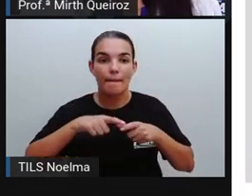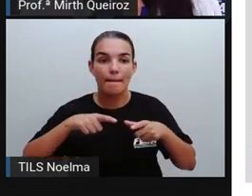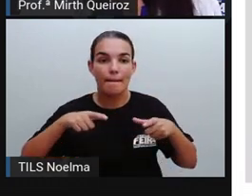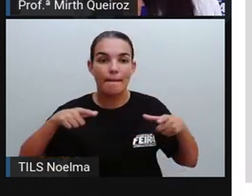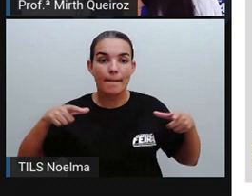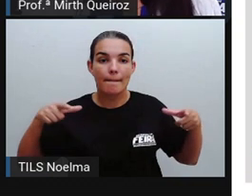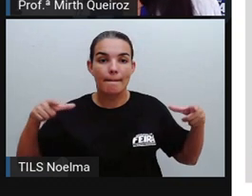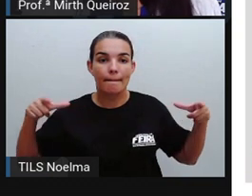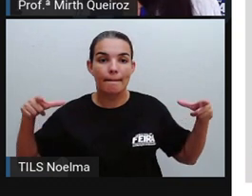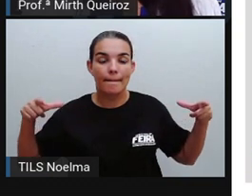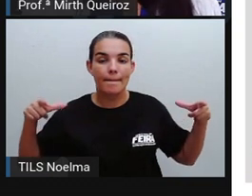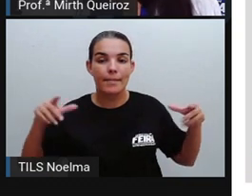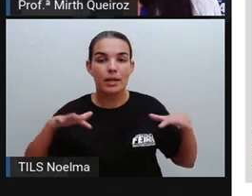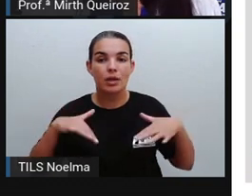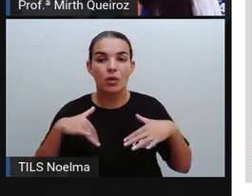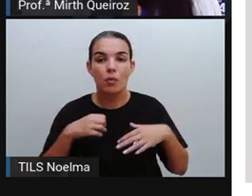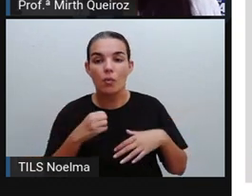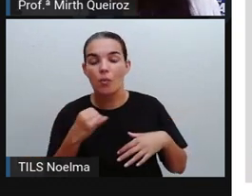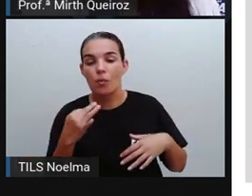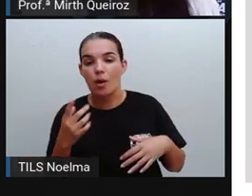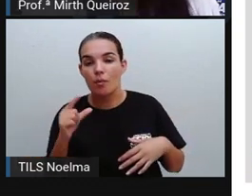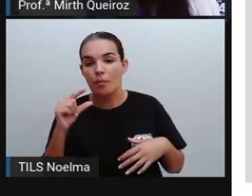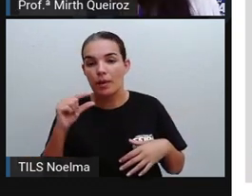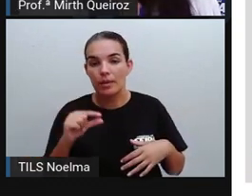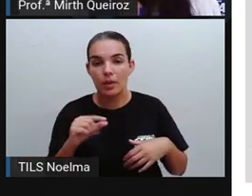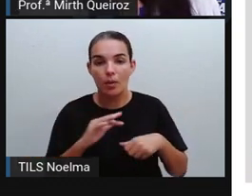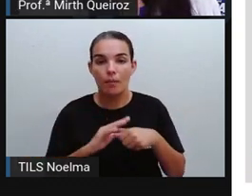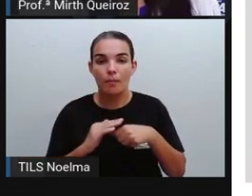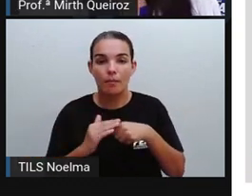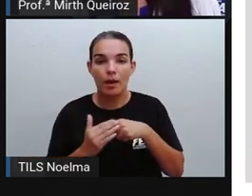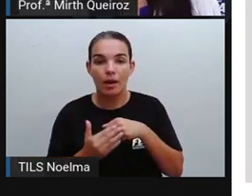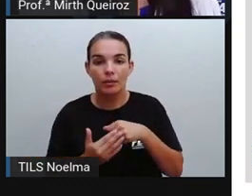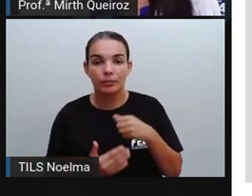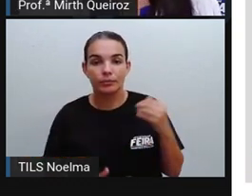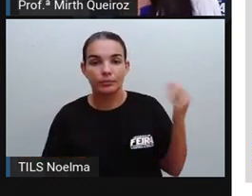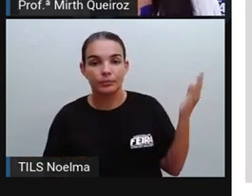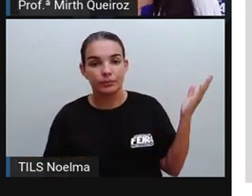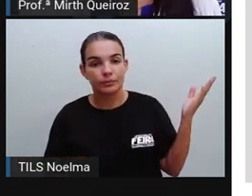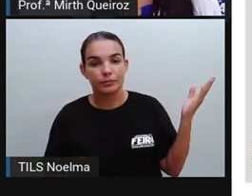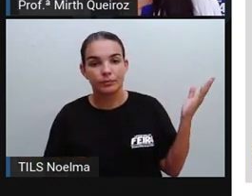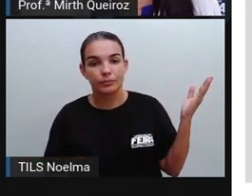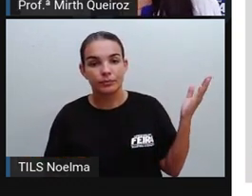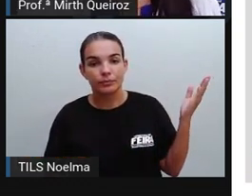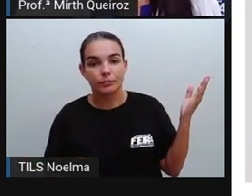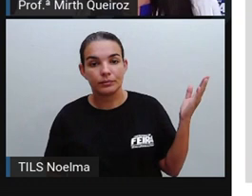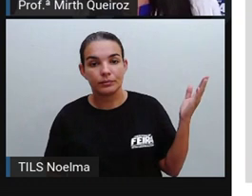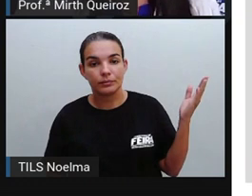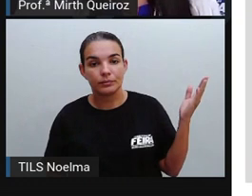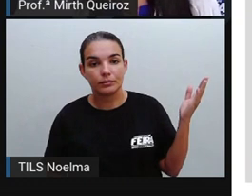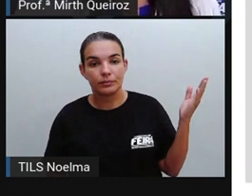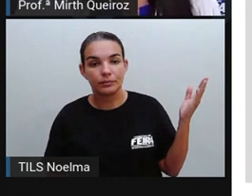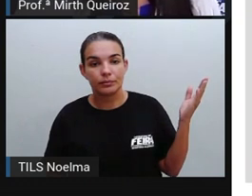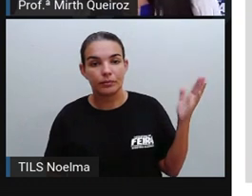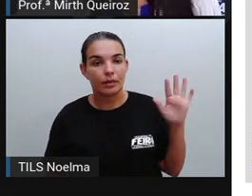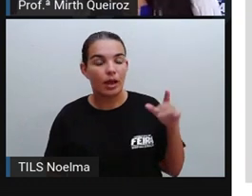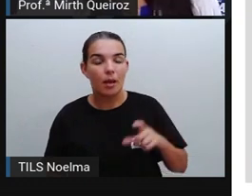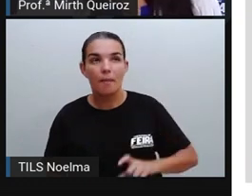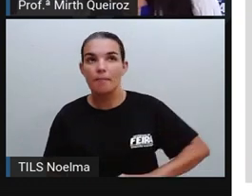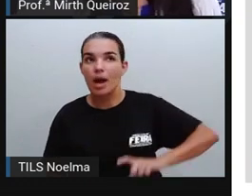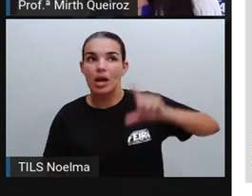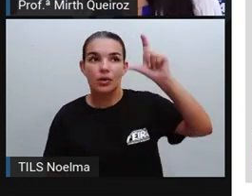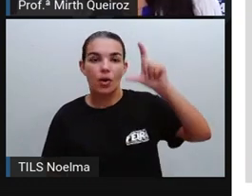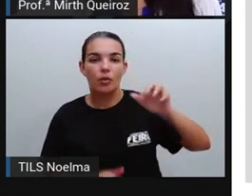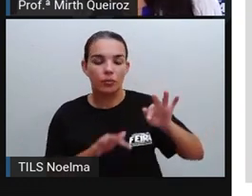de casos? E qual que tem menor quantidade aí de notificação de casos de chikungunya? E maior, o